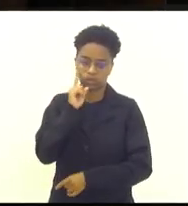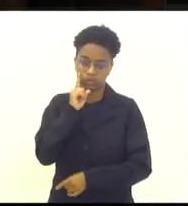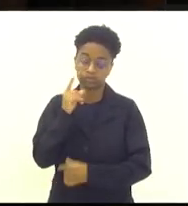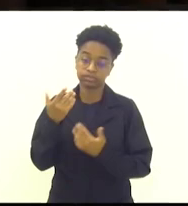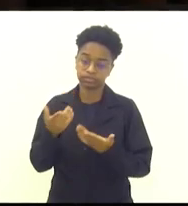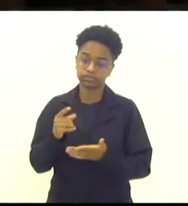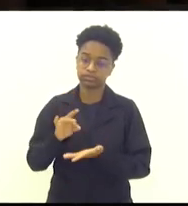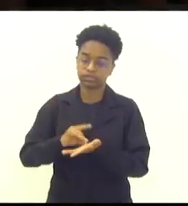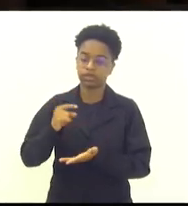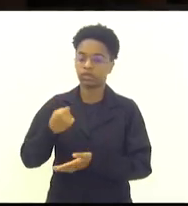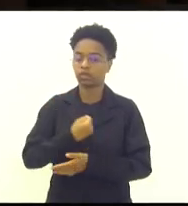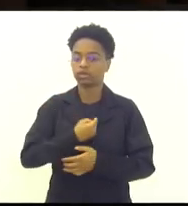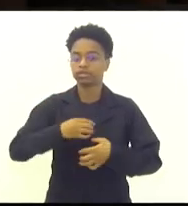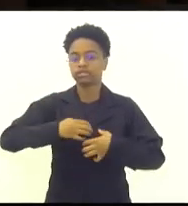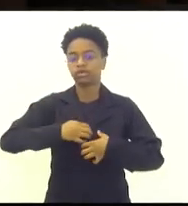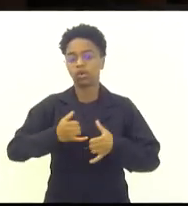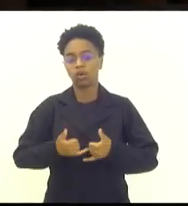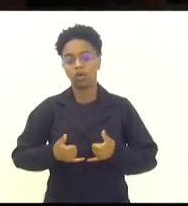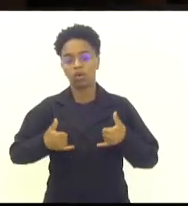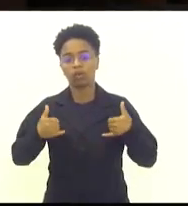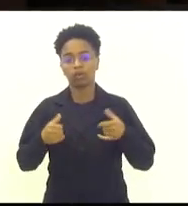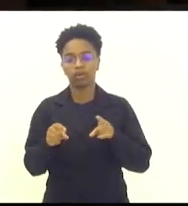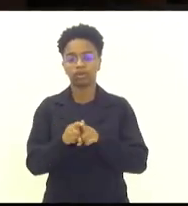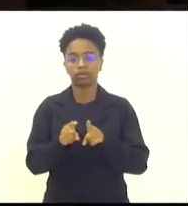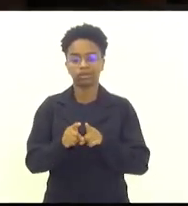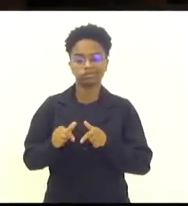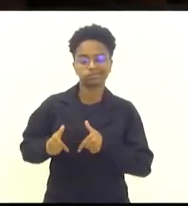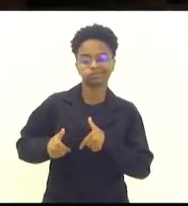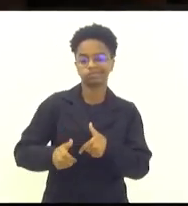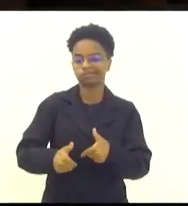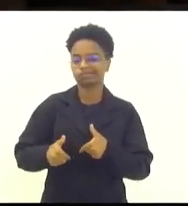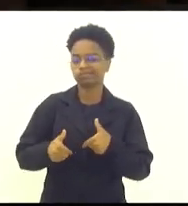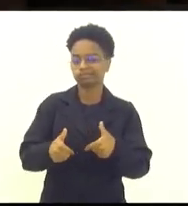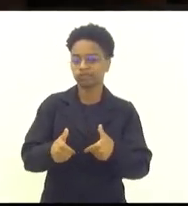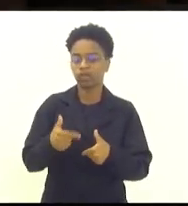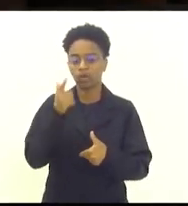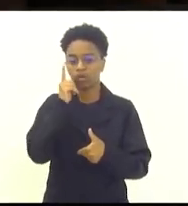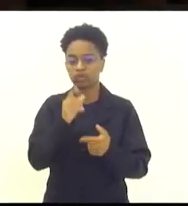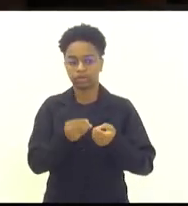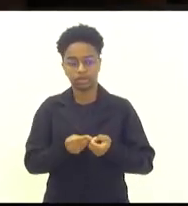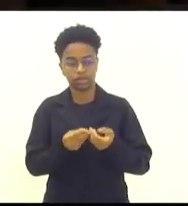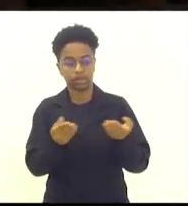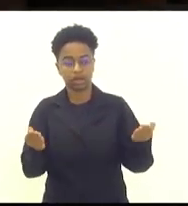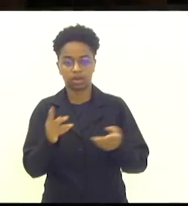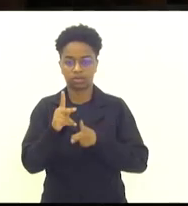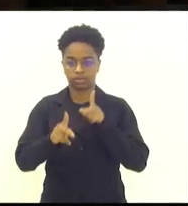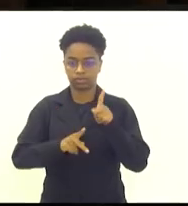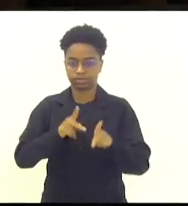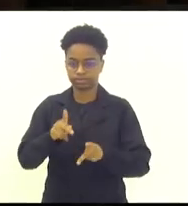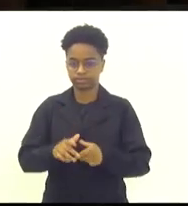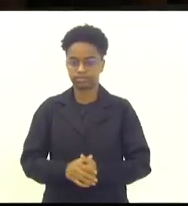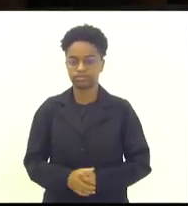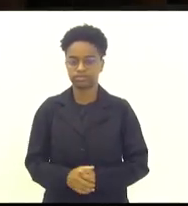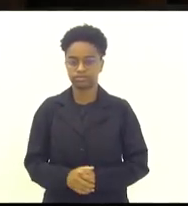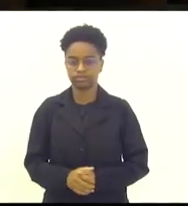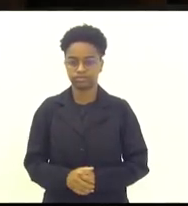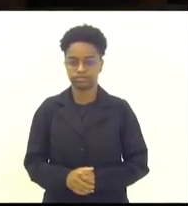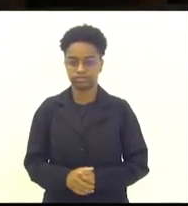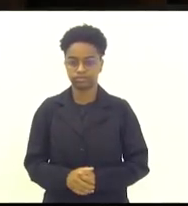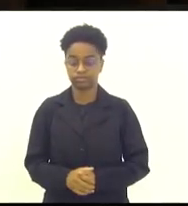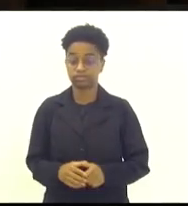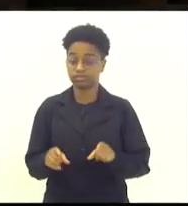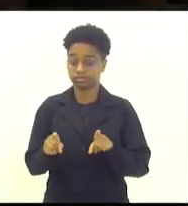que a gente fica muito orgulhoso de ter intensificado para fazer essa entrega para a população. E não menos